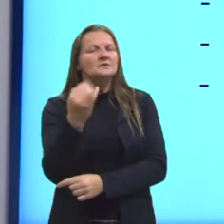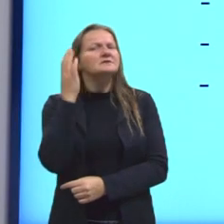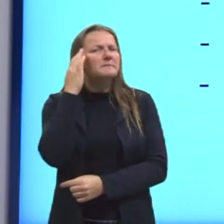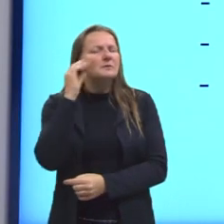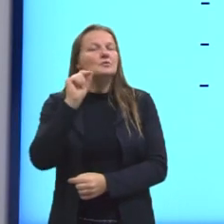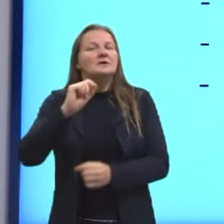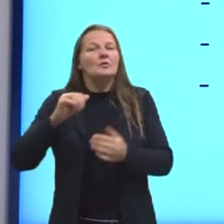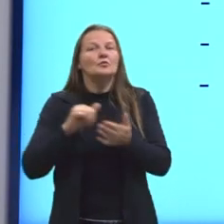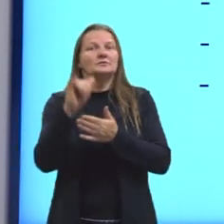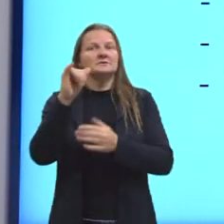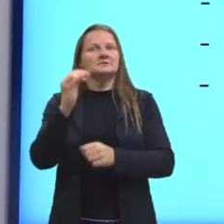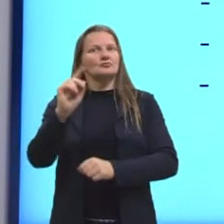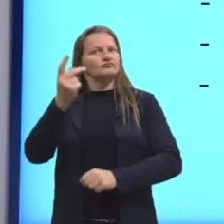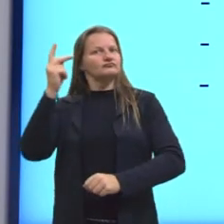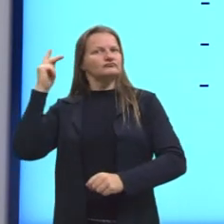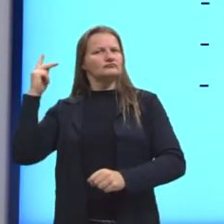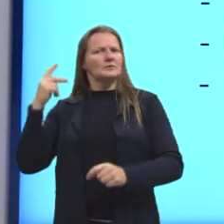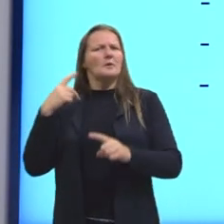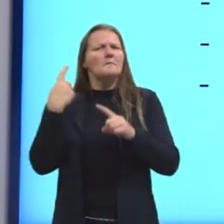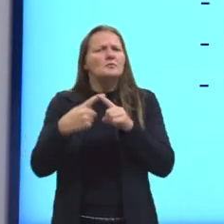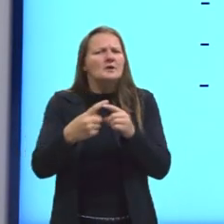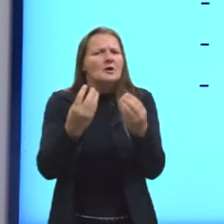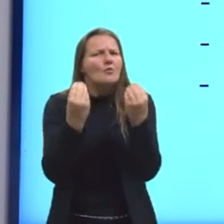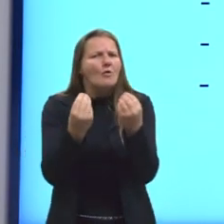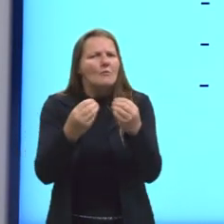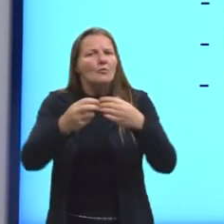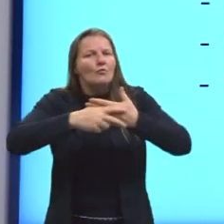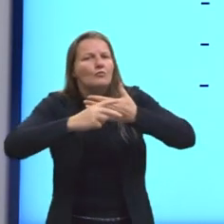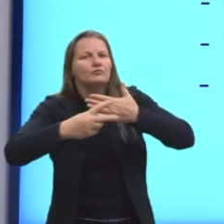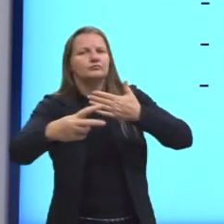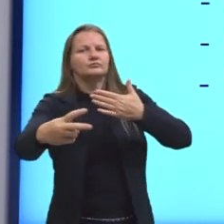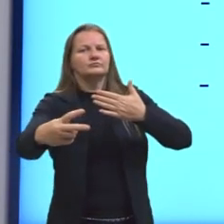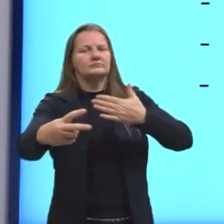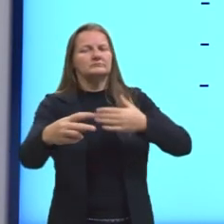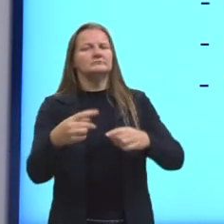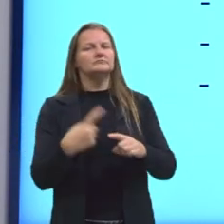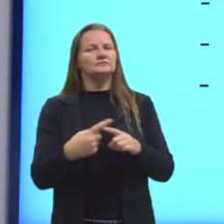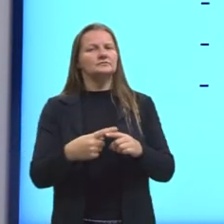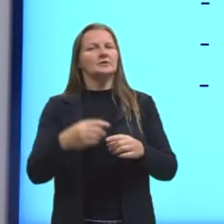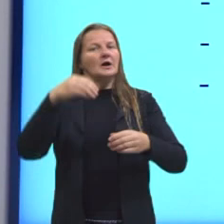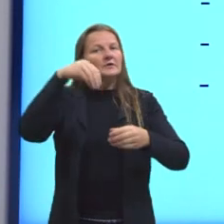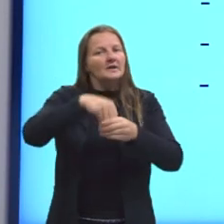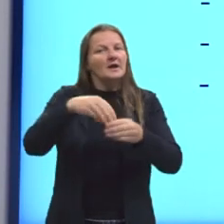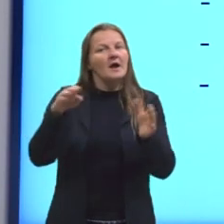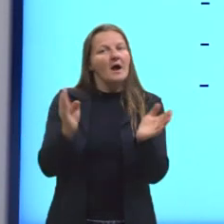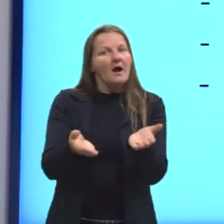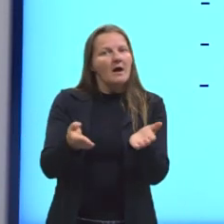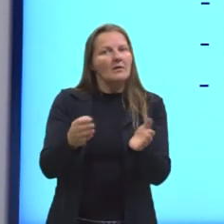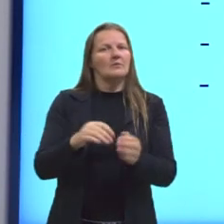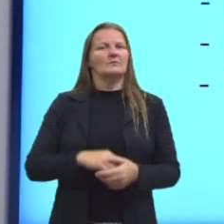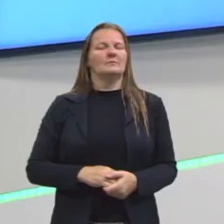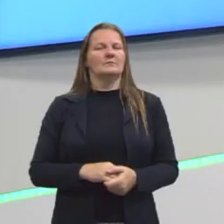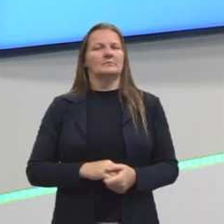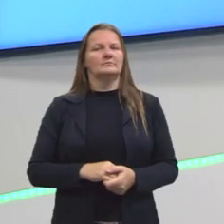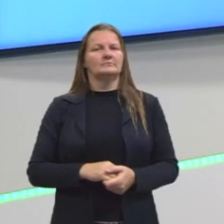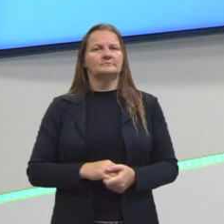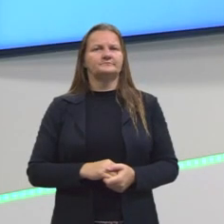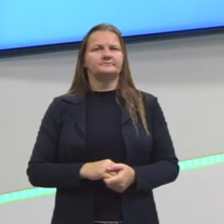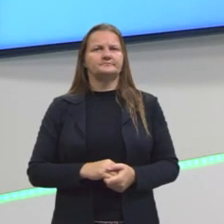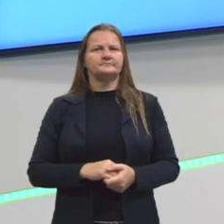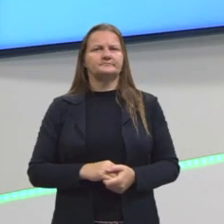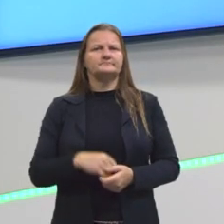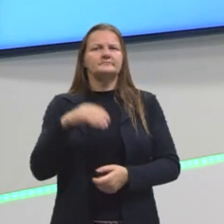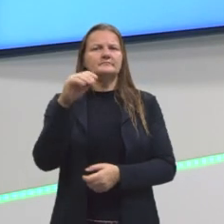aconteceu e também por que aconteceu, como e quais os reflexos desses eventos no presente. E a gente vai chamar esse